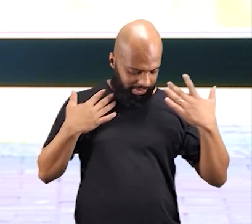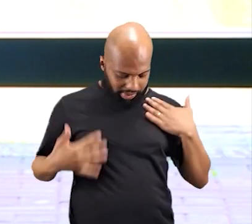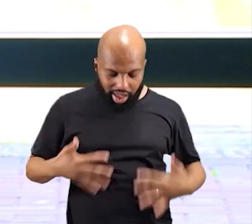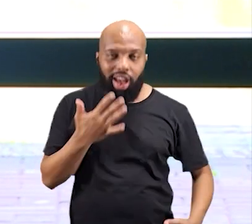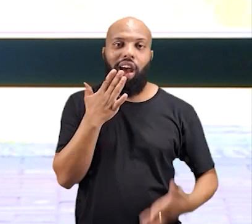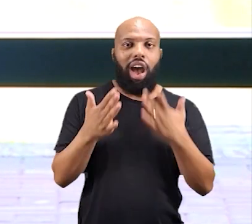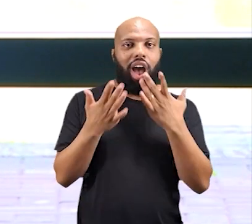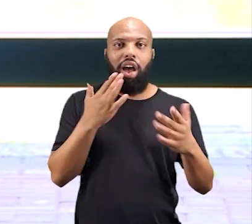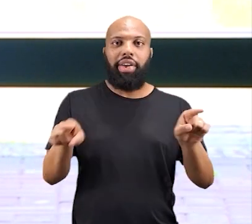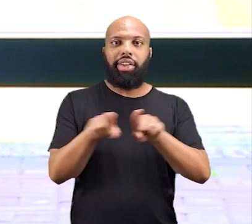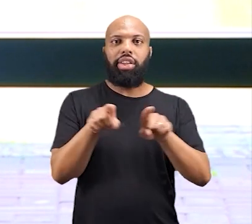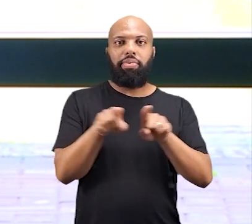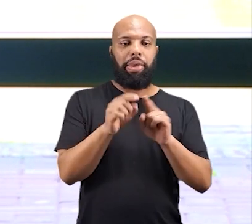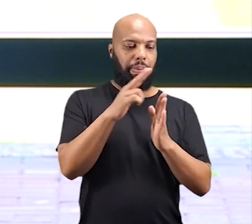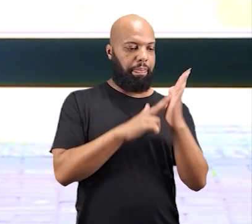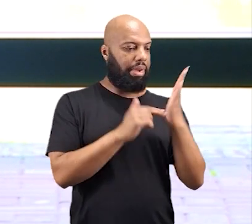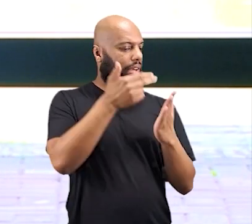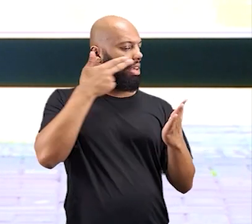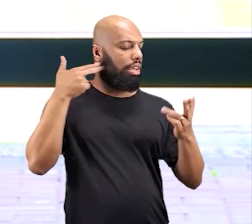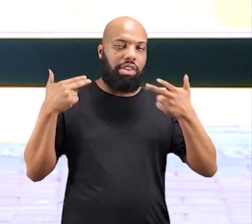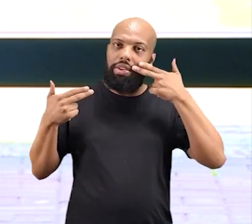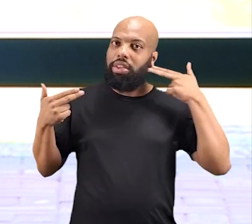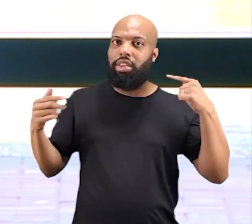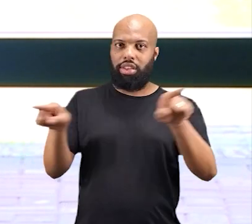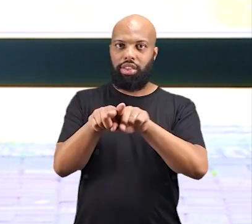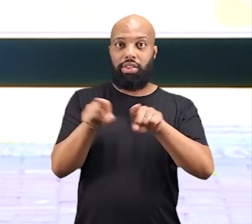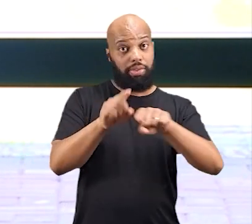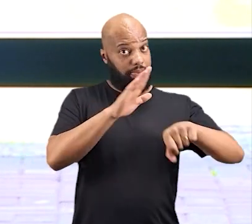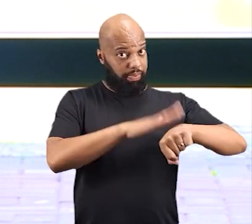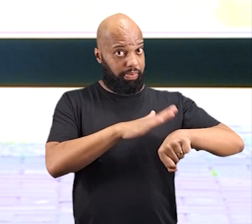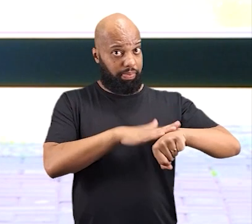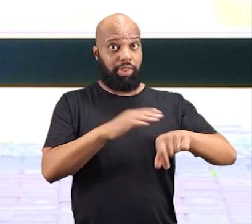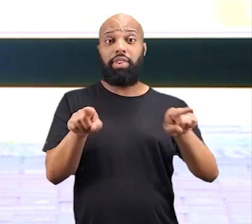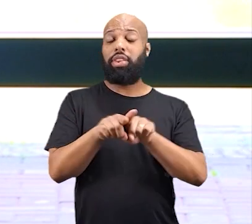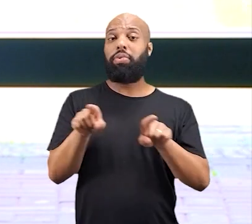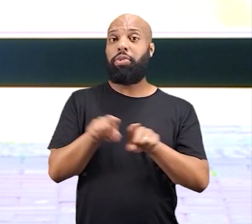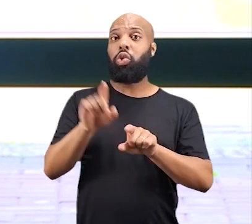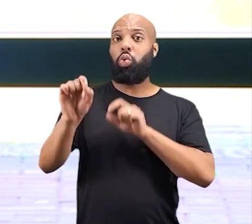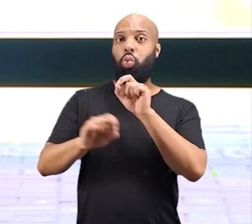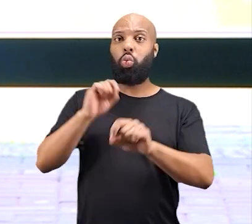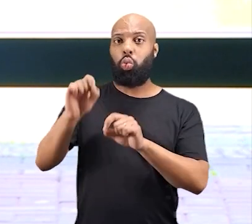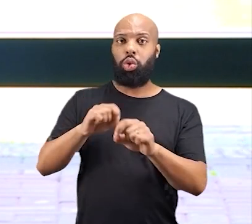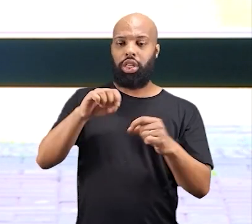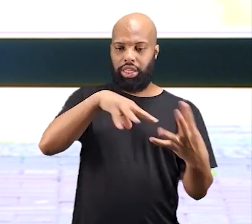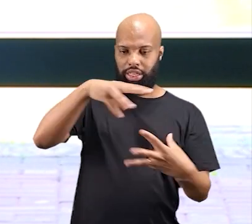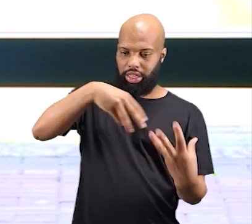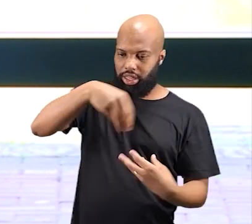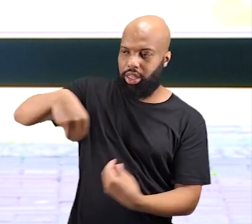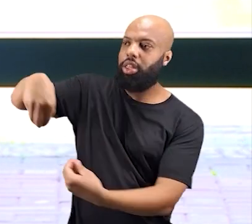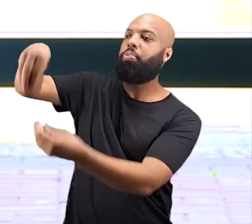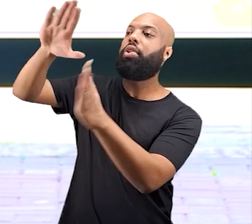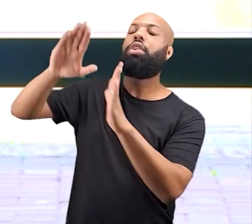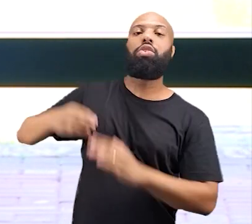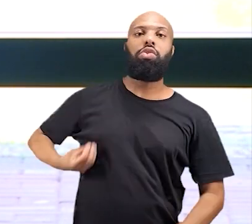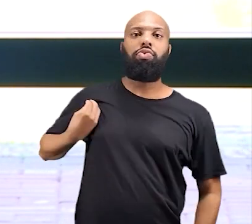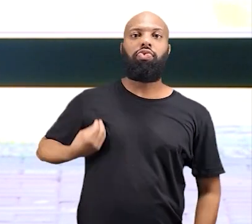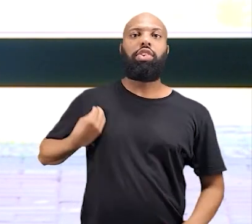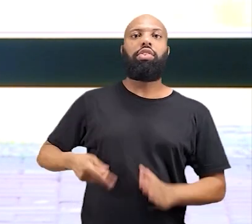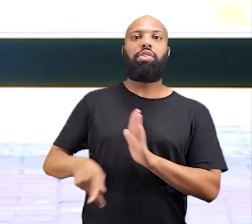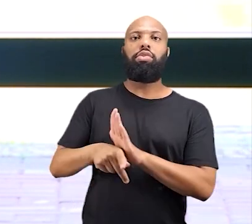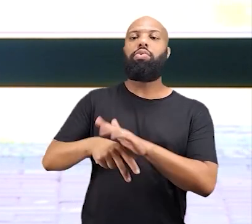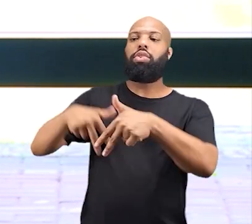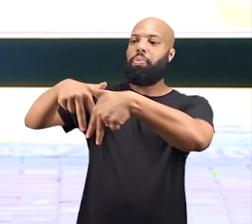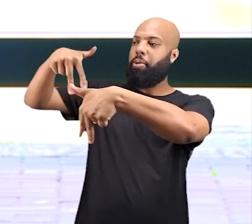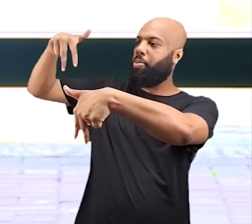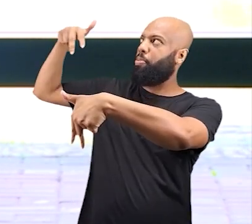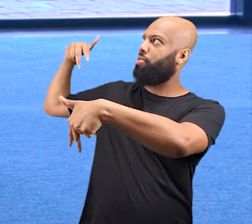adornos, a se enfeitar e a se pintar com o genipapo no Urucum É também o momento em que o espírito do falecido segue o seu caminho